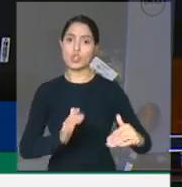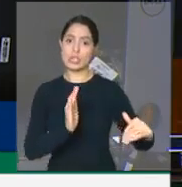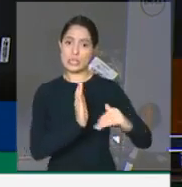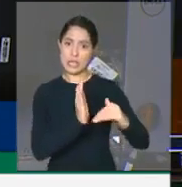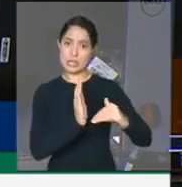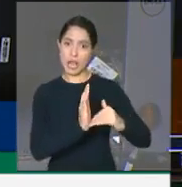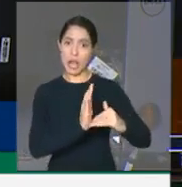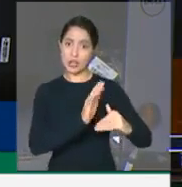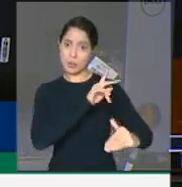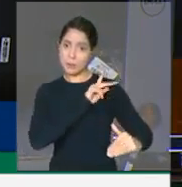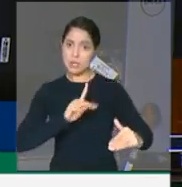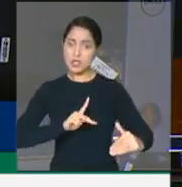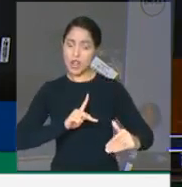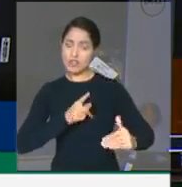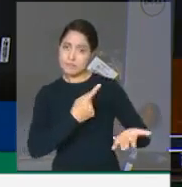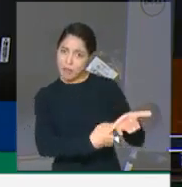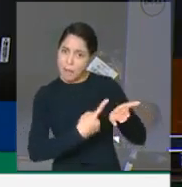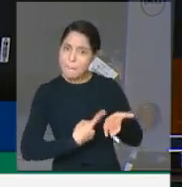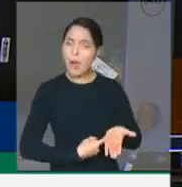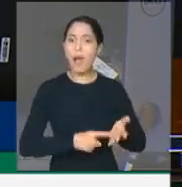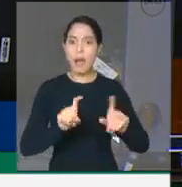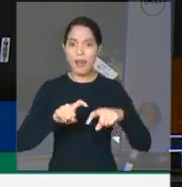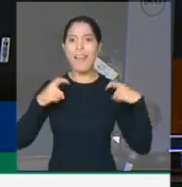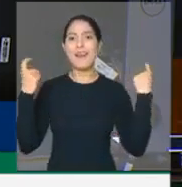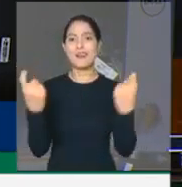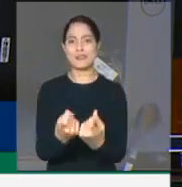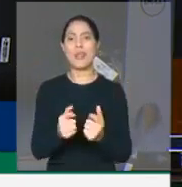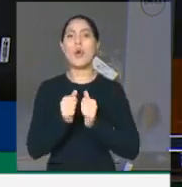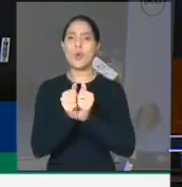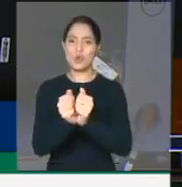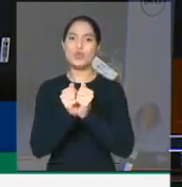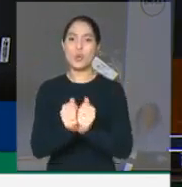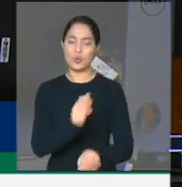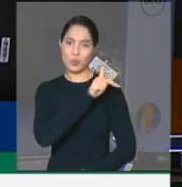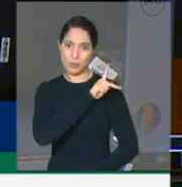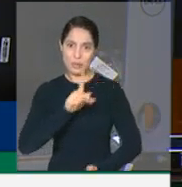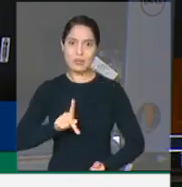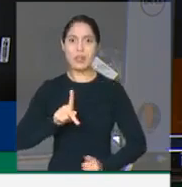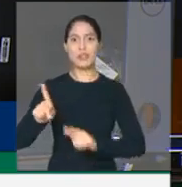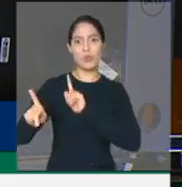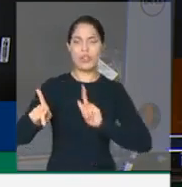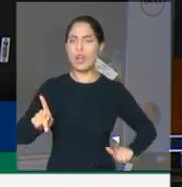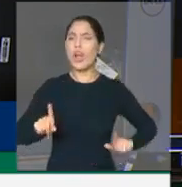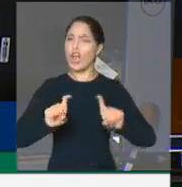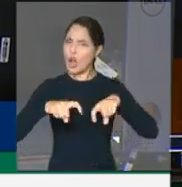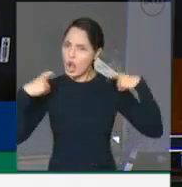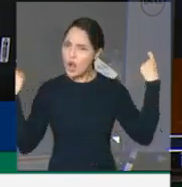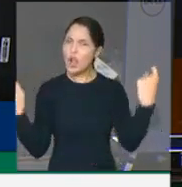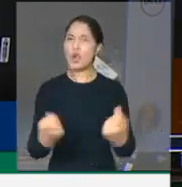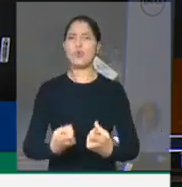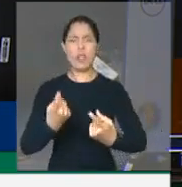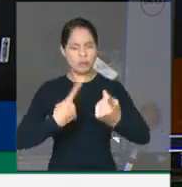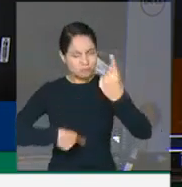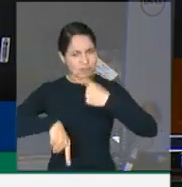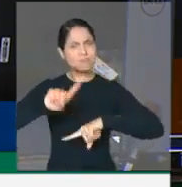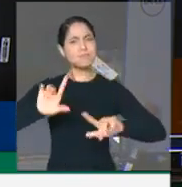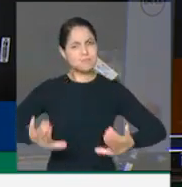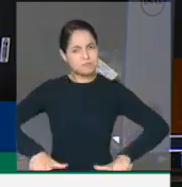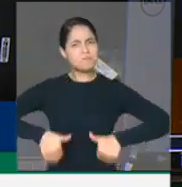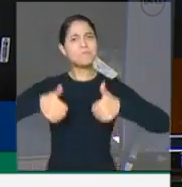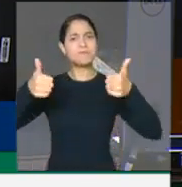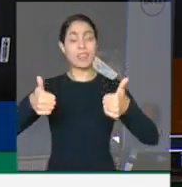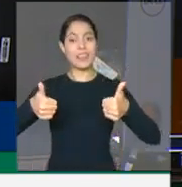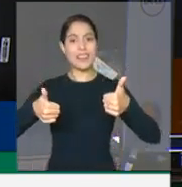ajudei a construir a importante reunião do presidente com os governadores de Estado. Foi uma reunião exitosa. Dialogar é da natureza do